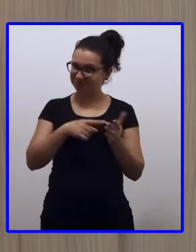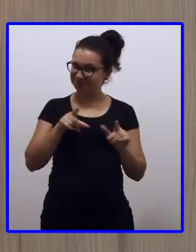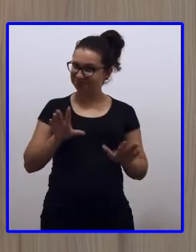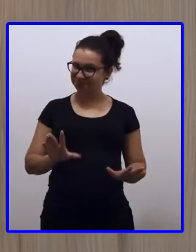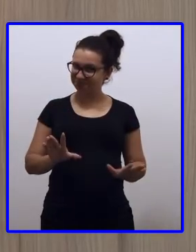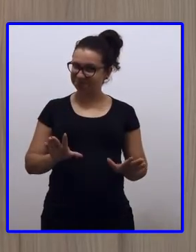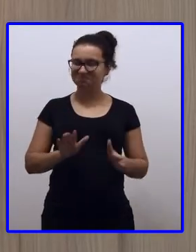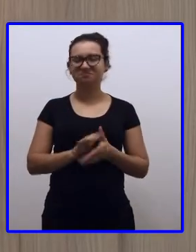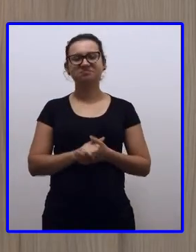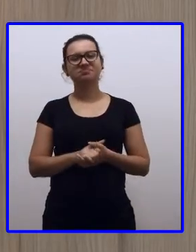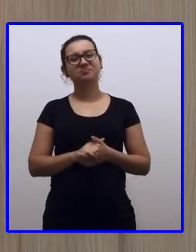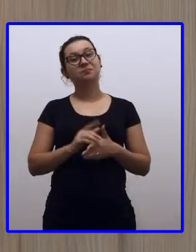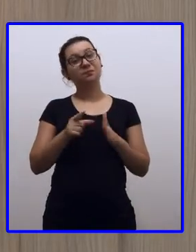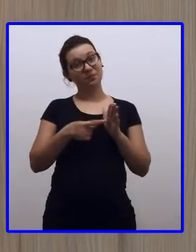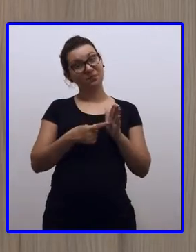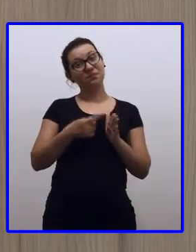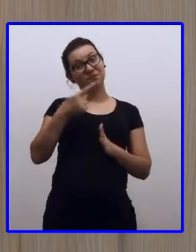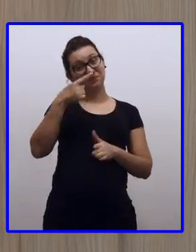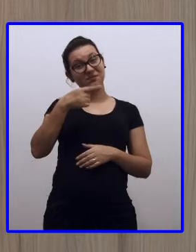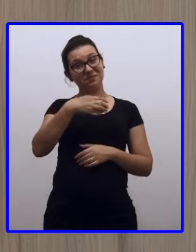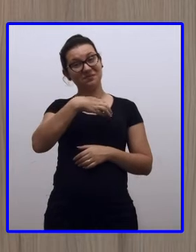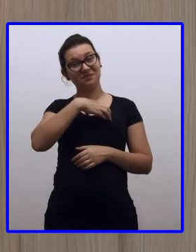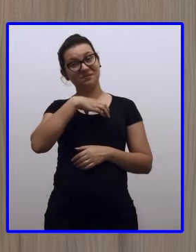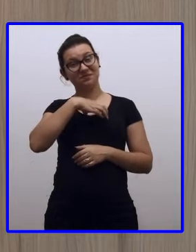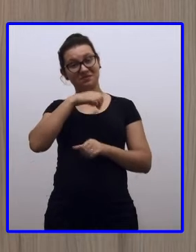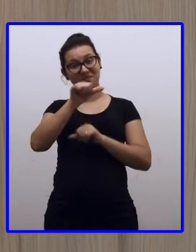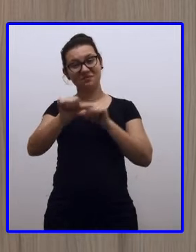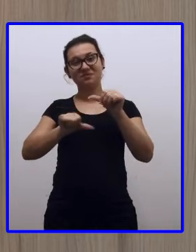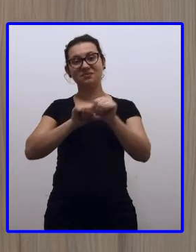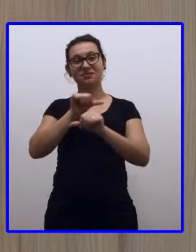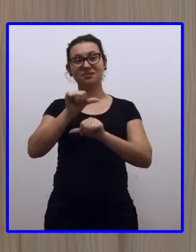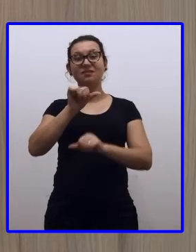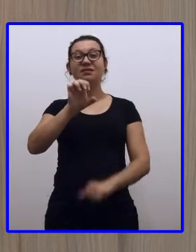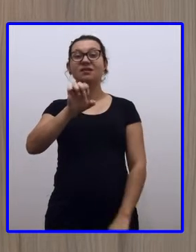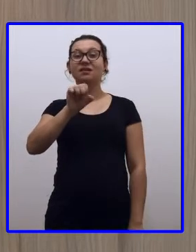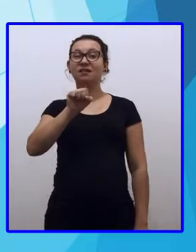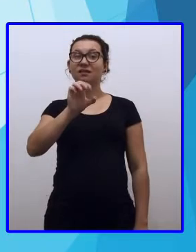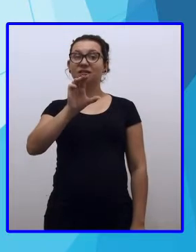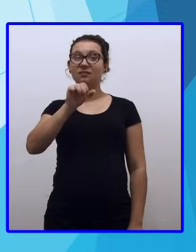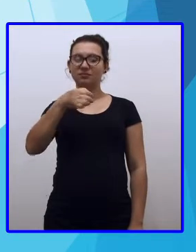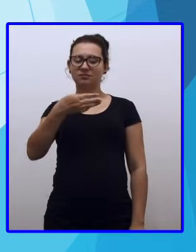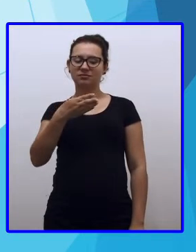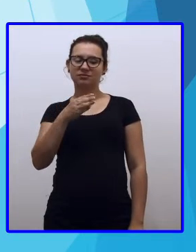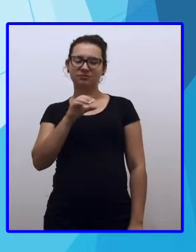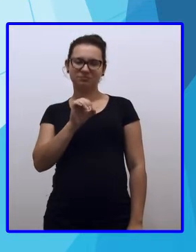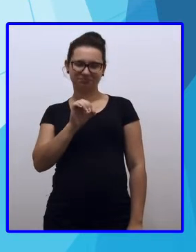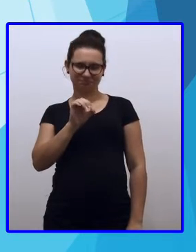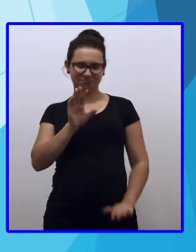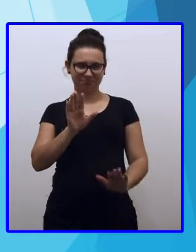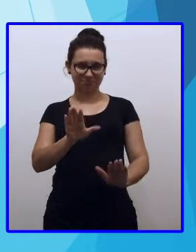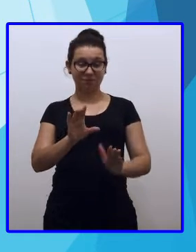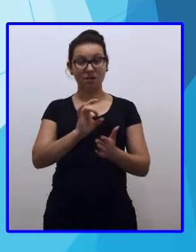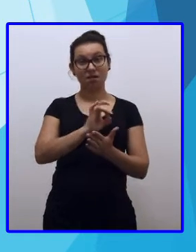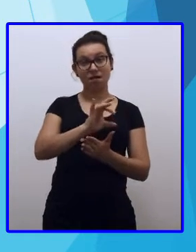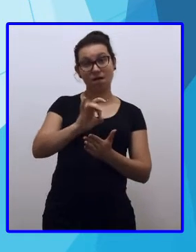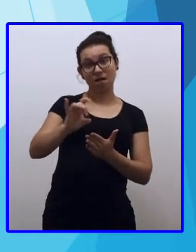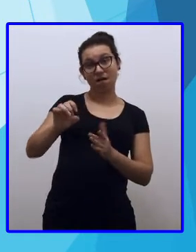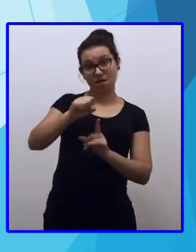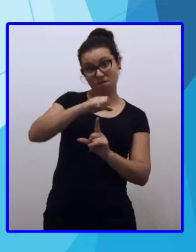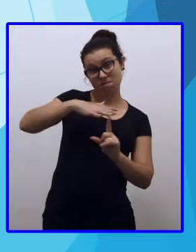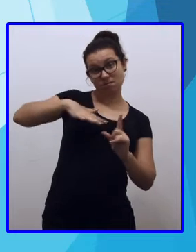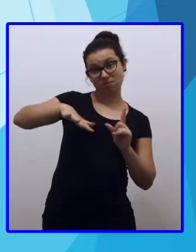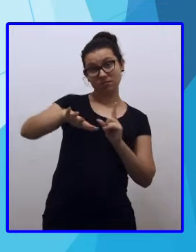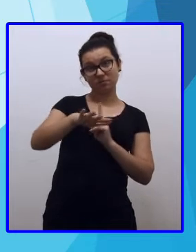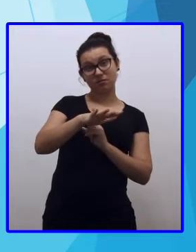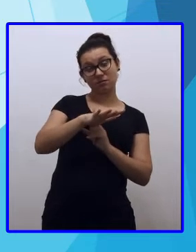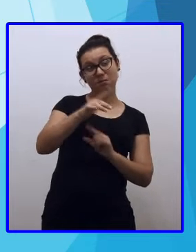Mas, foi a primeira forma de escambo, certo? Bom, assim, cada civilização arrumou uma forma de